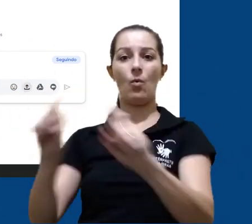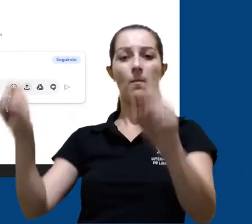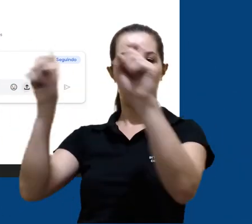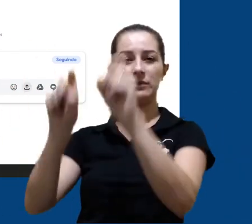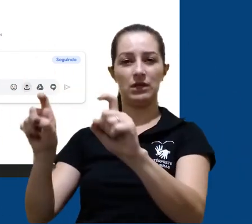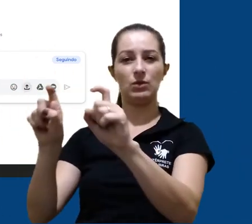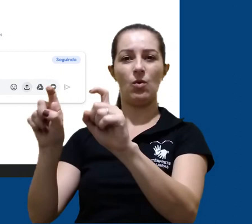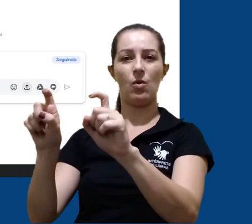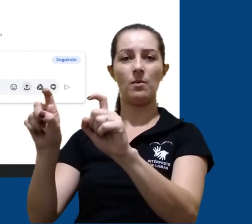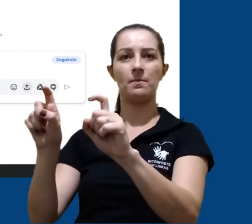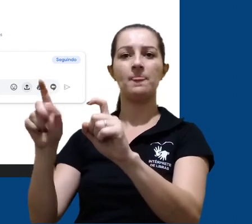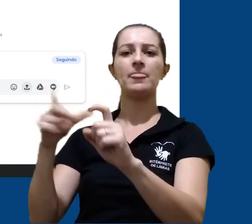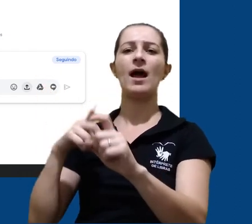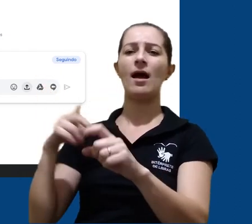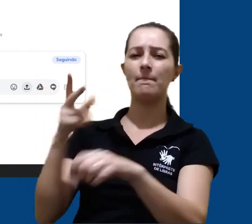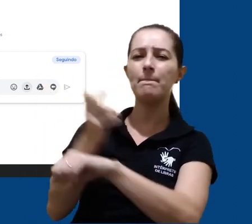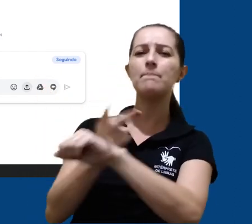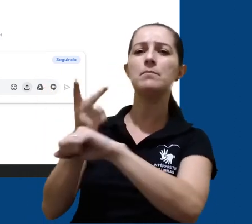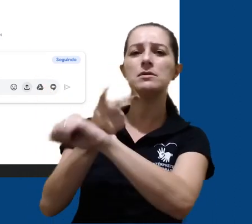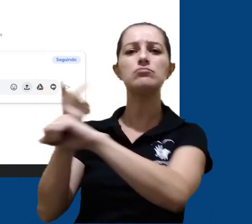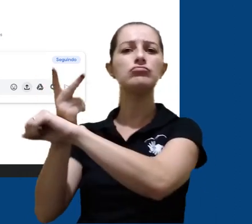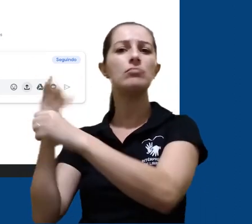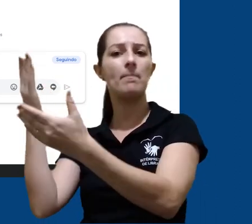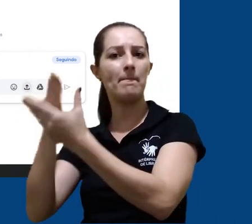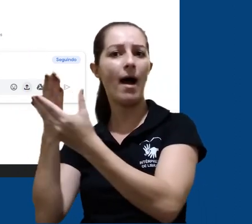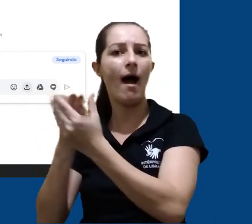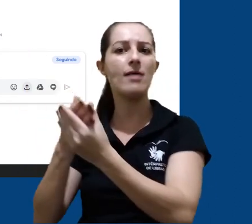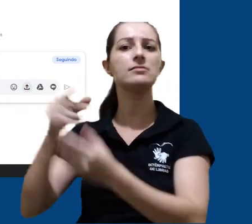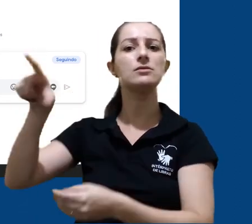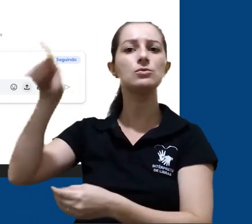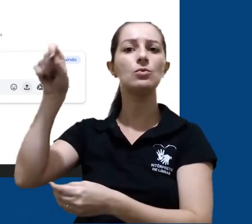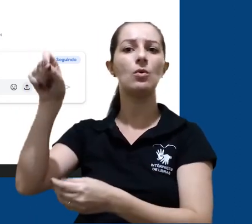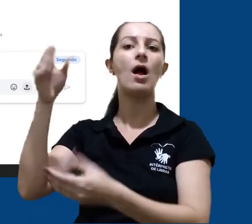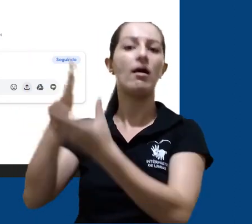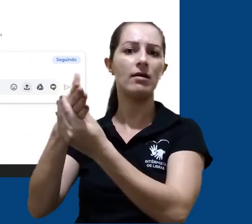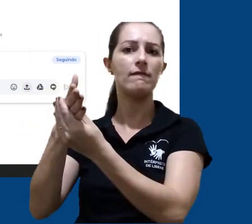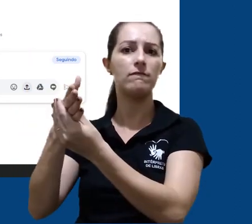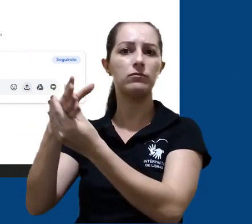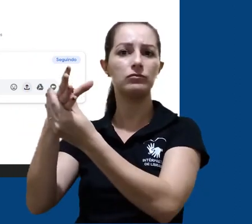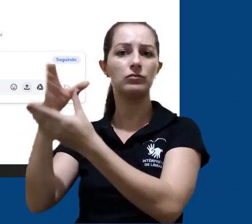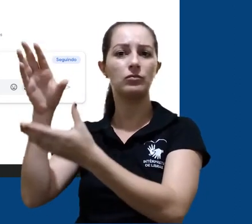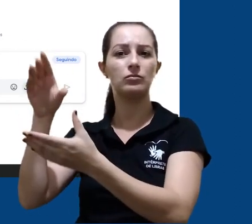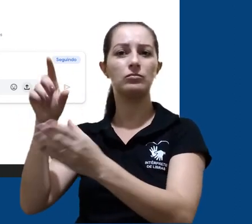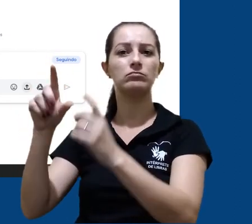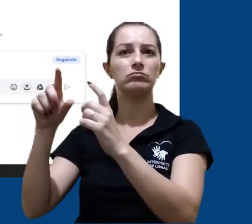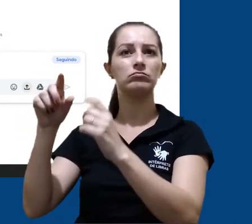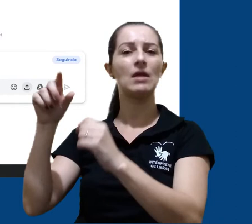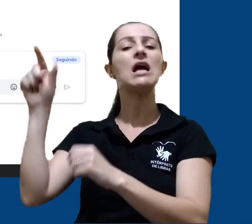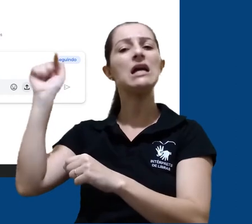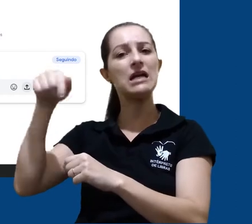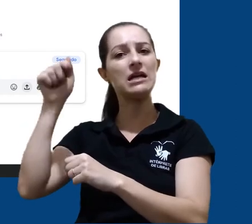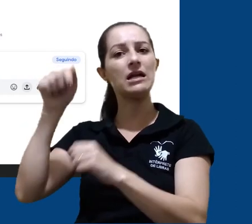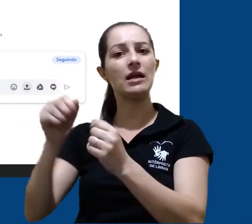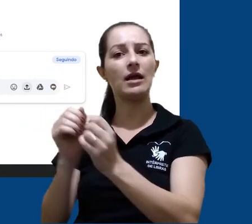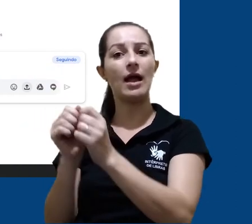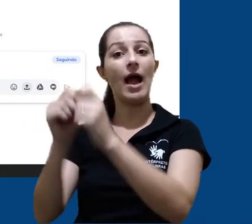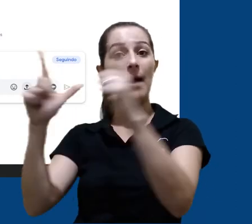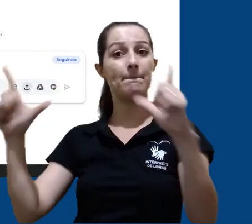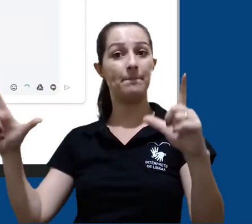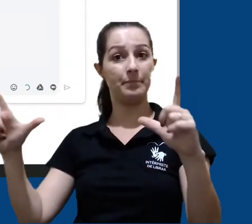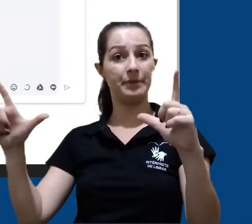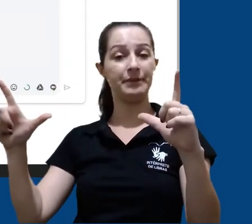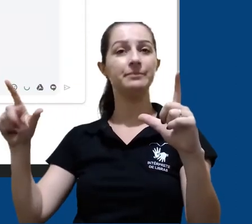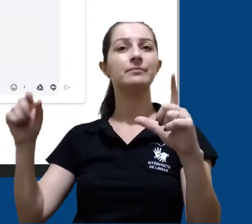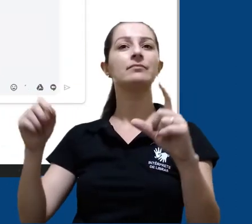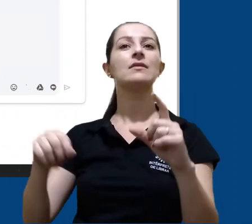computador, onde podemos navegar pelas pastas e selecionar o arquivo que queremos enviar. Clicamos em Abrir